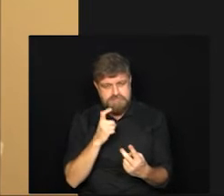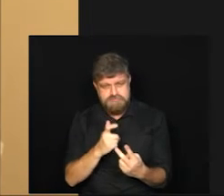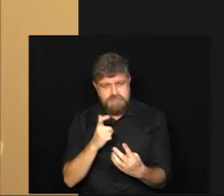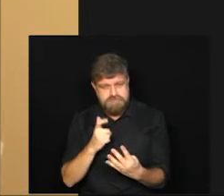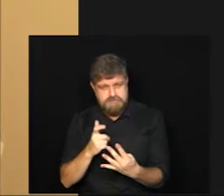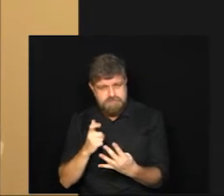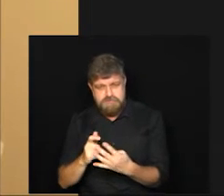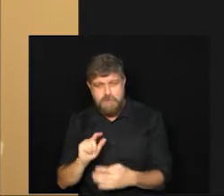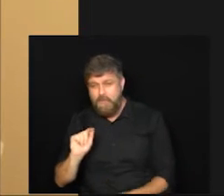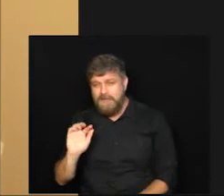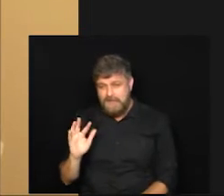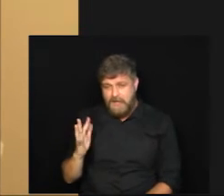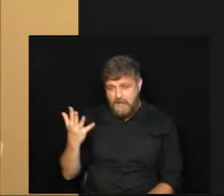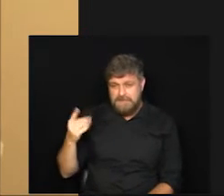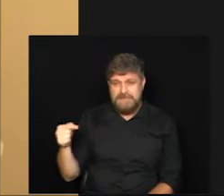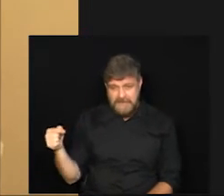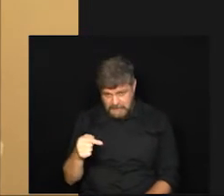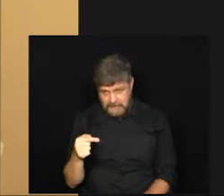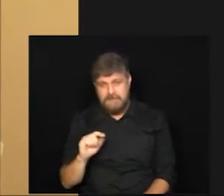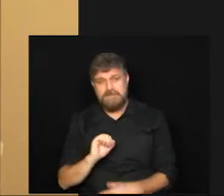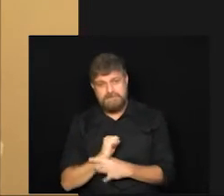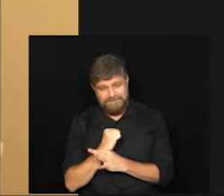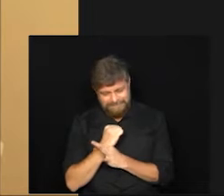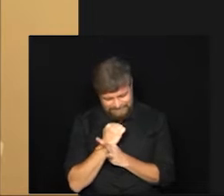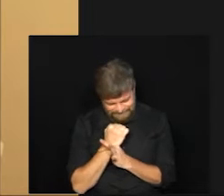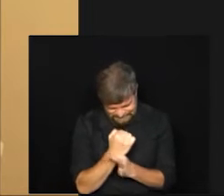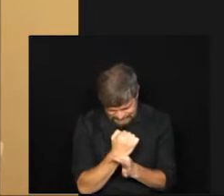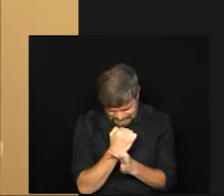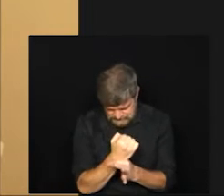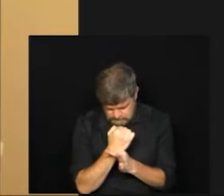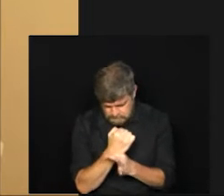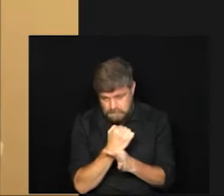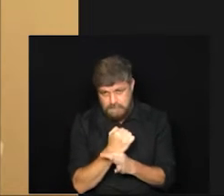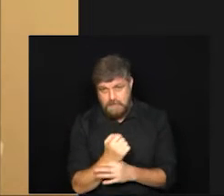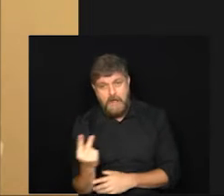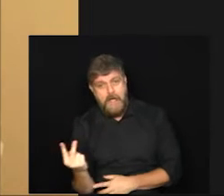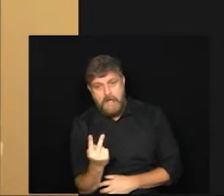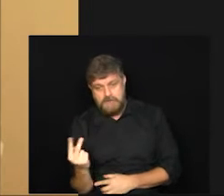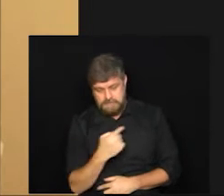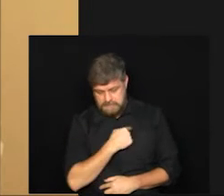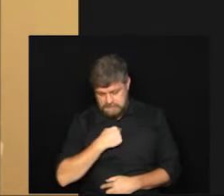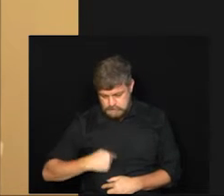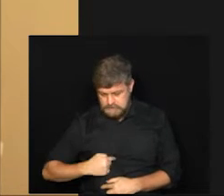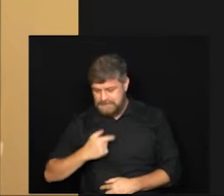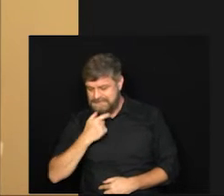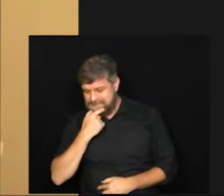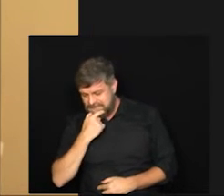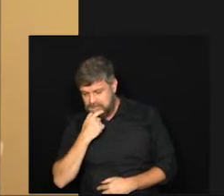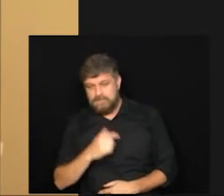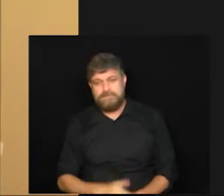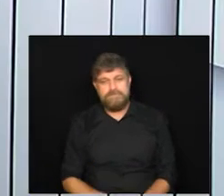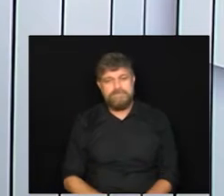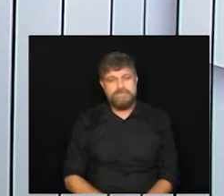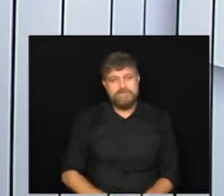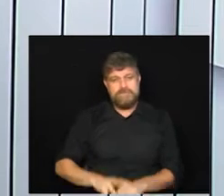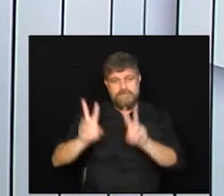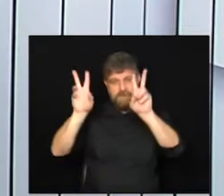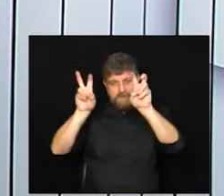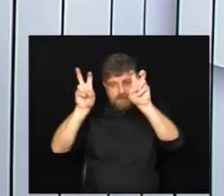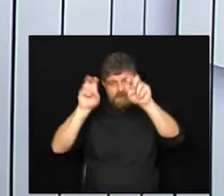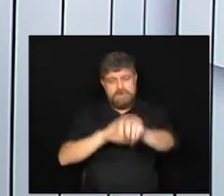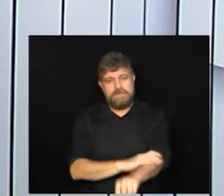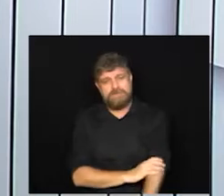que essa vacina é extremamente segura azul sobre este assunto então as